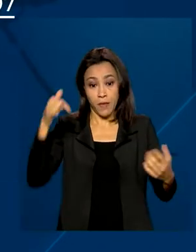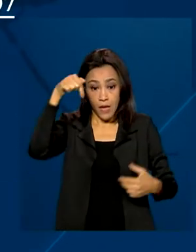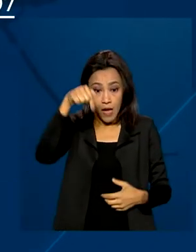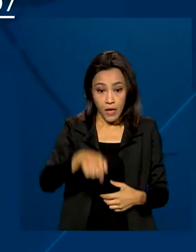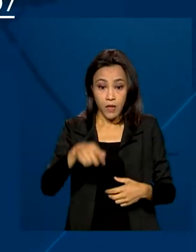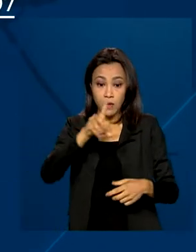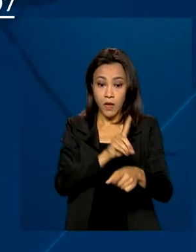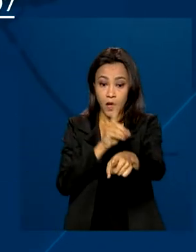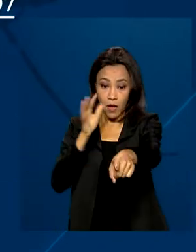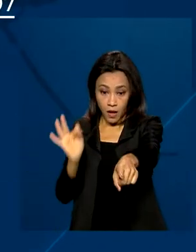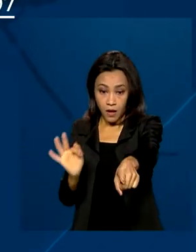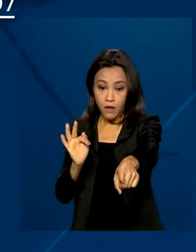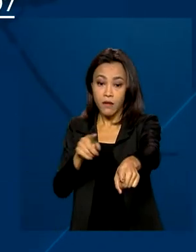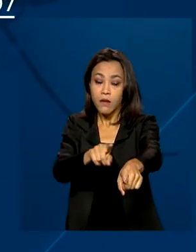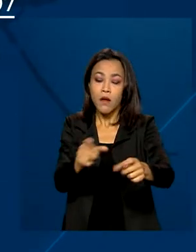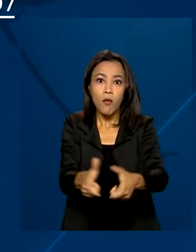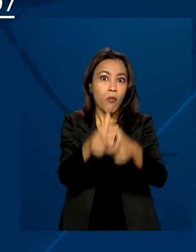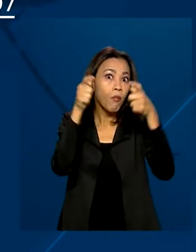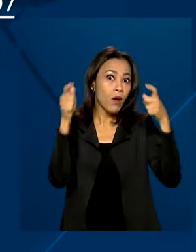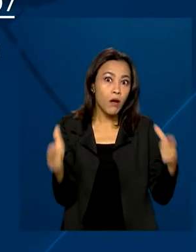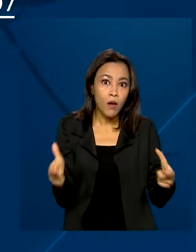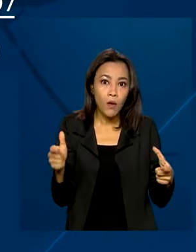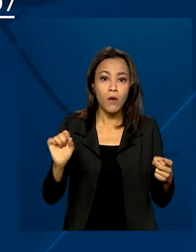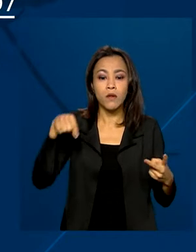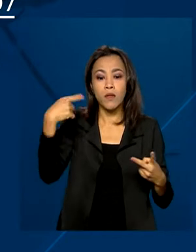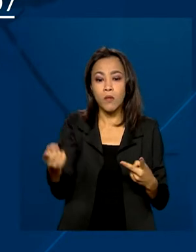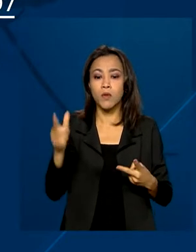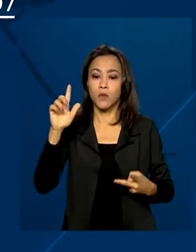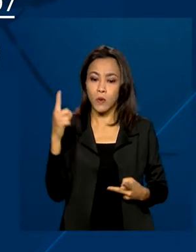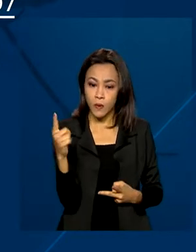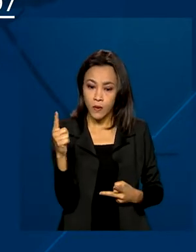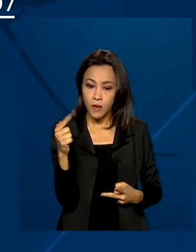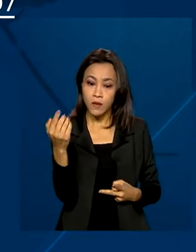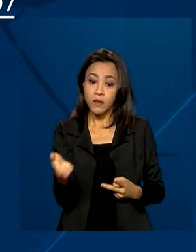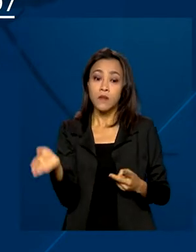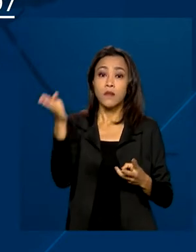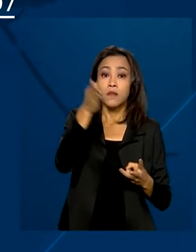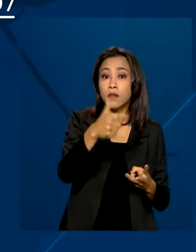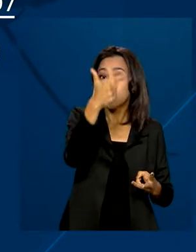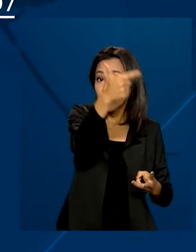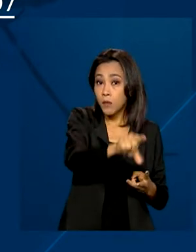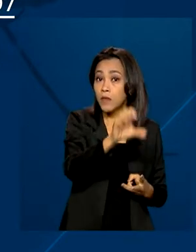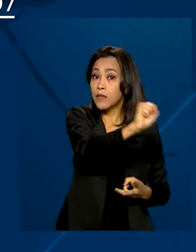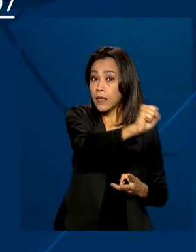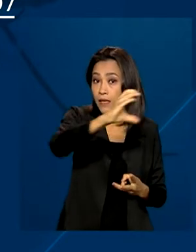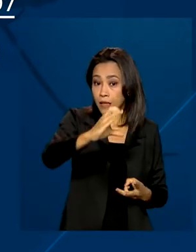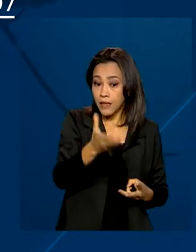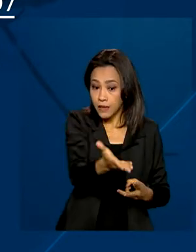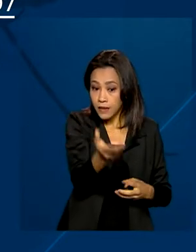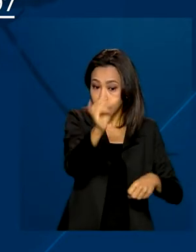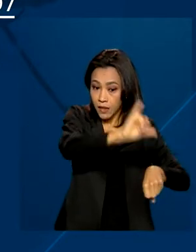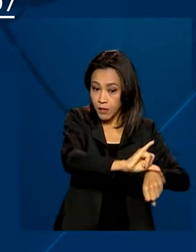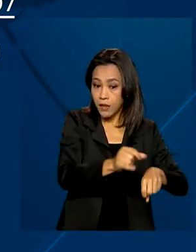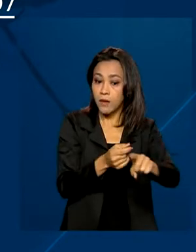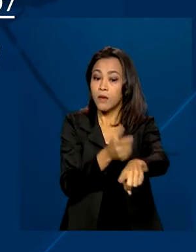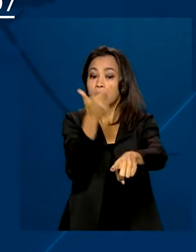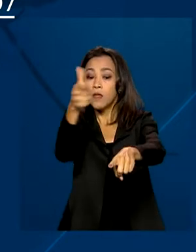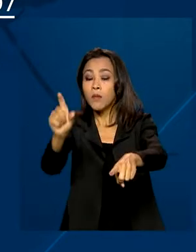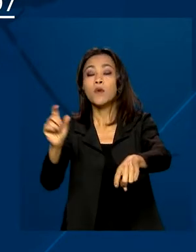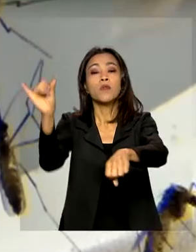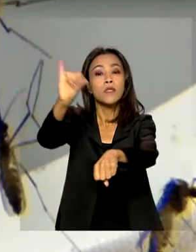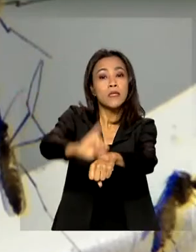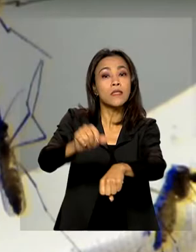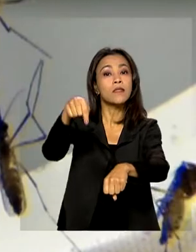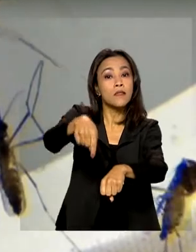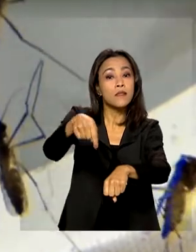apresenta o maior número de casos. Depois vem Goiânia, em Goiás, Joinville, em Santa Catarina e Araraquara, em São